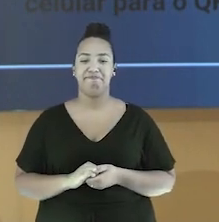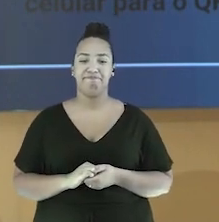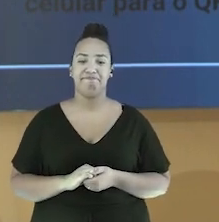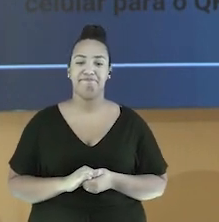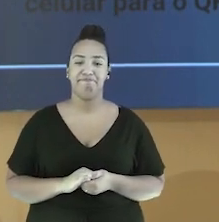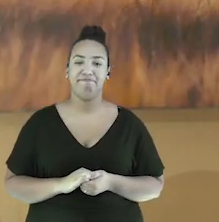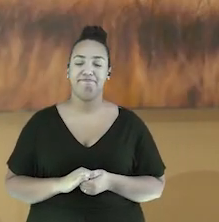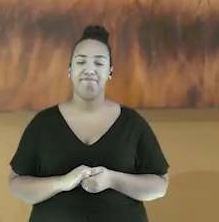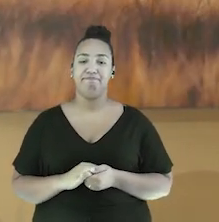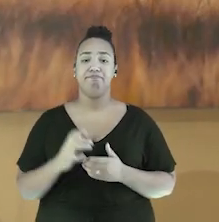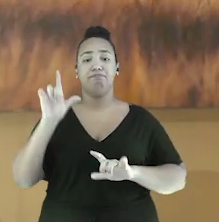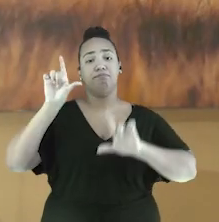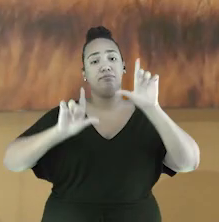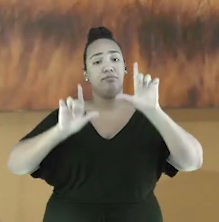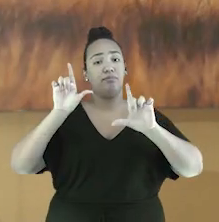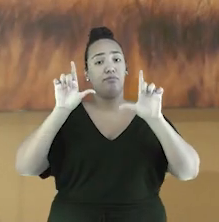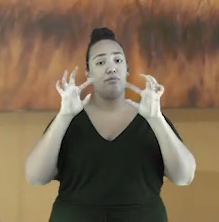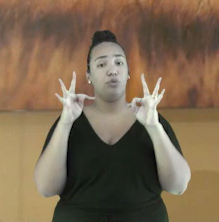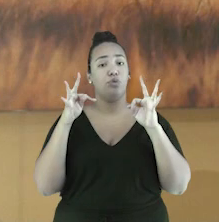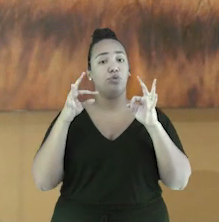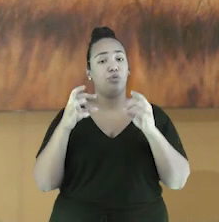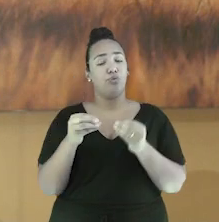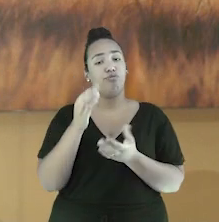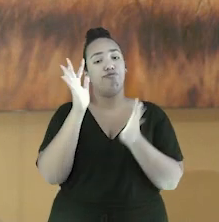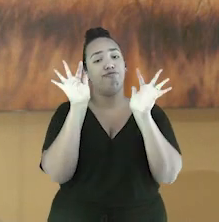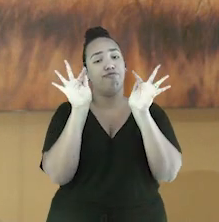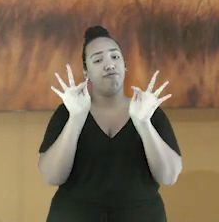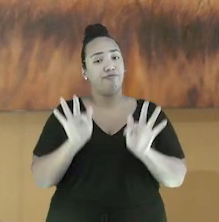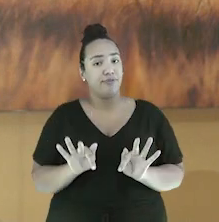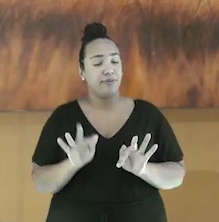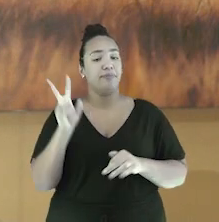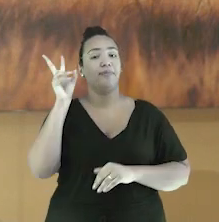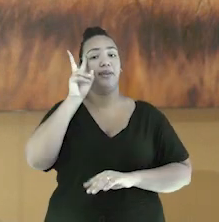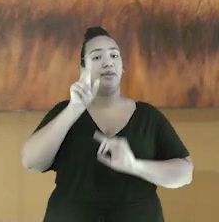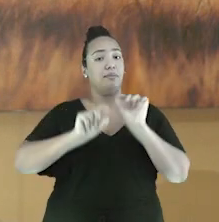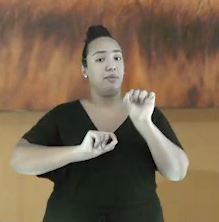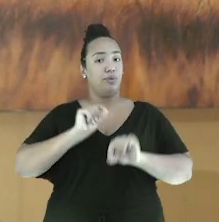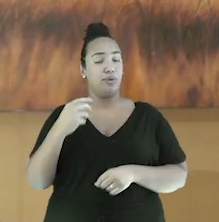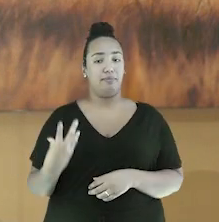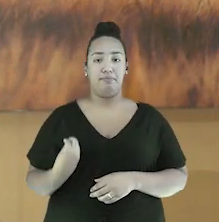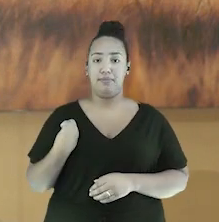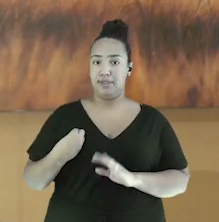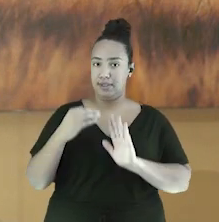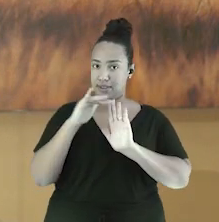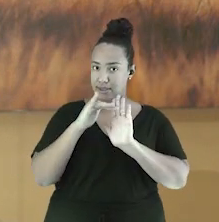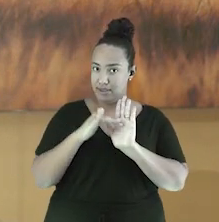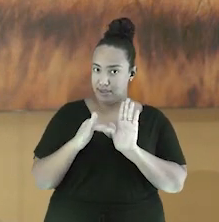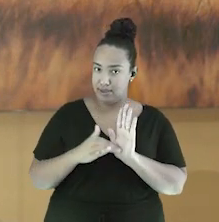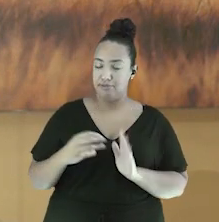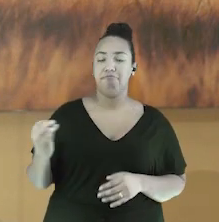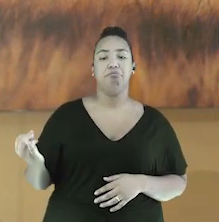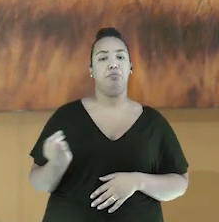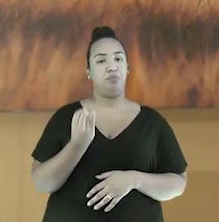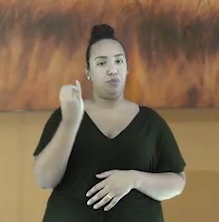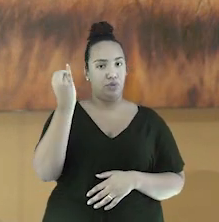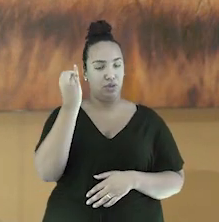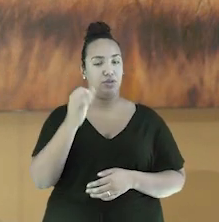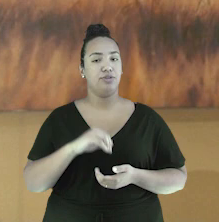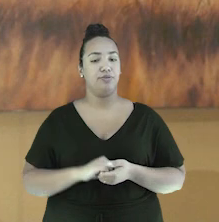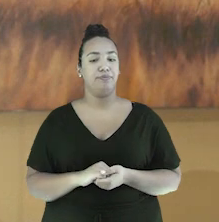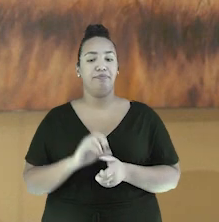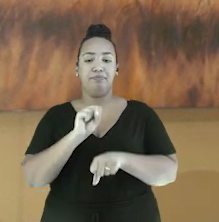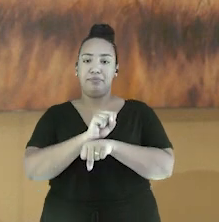Estamos terminando mais um programa Tudo TV. Não esqueçam de assinar a lista de presença. É muito importante para nós.